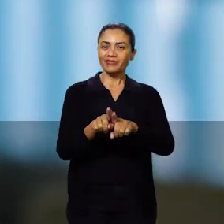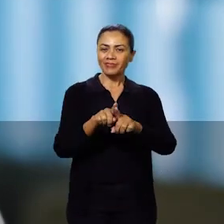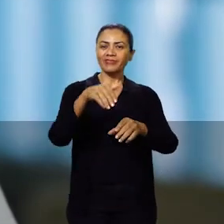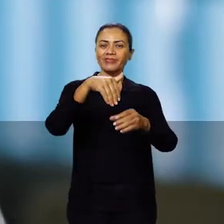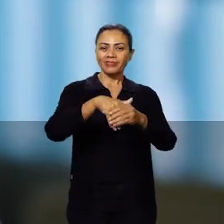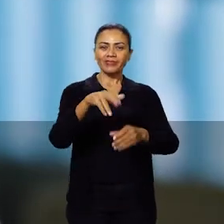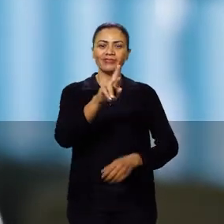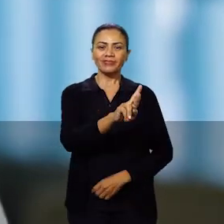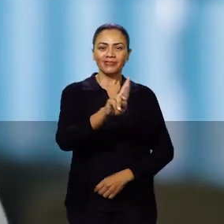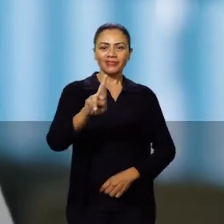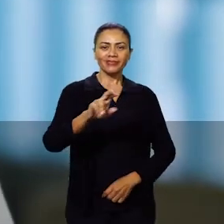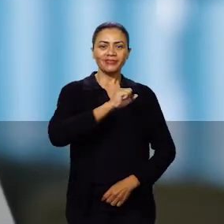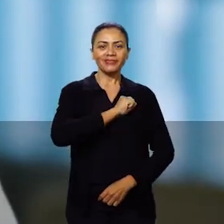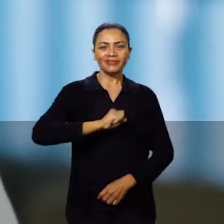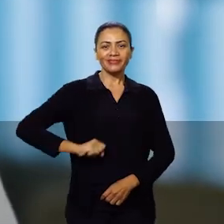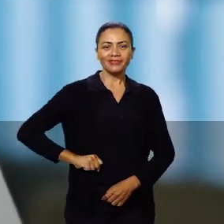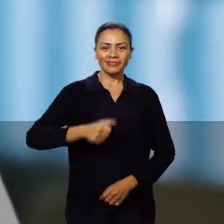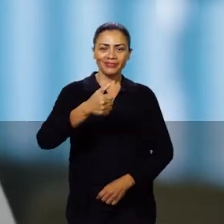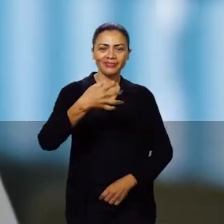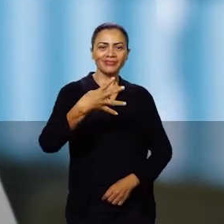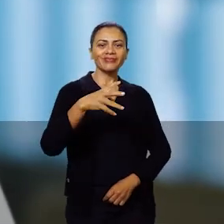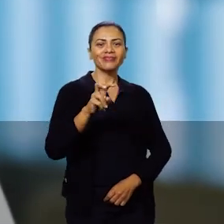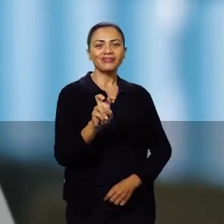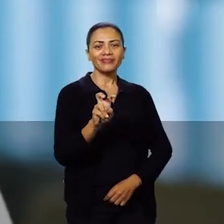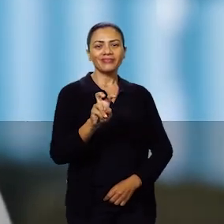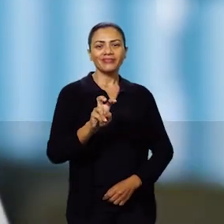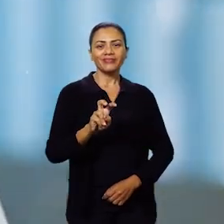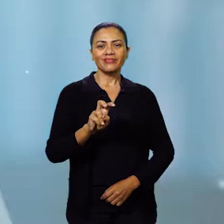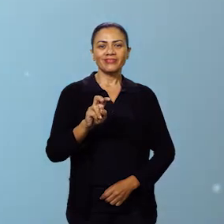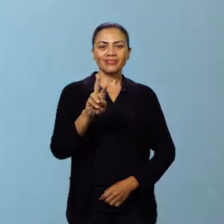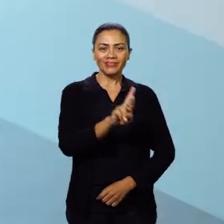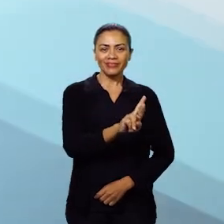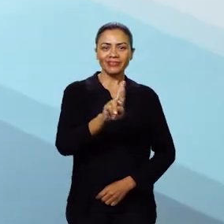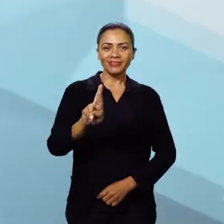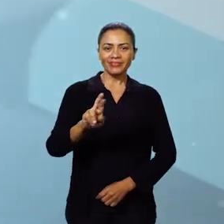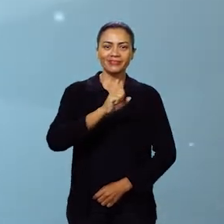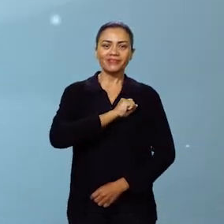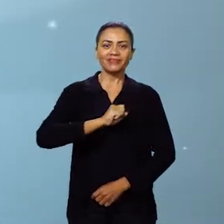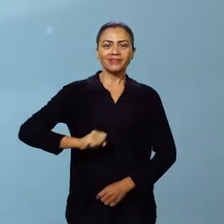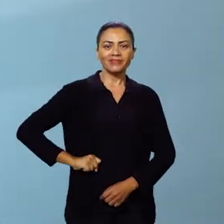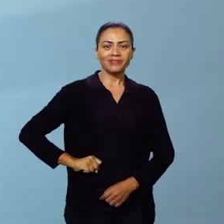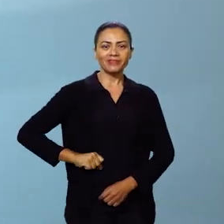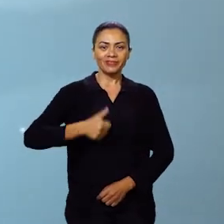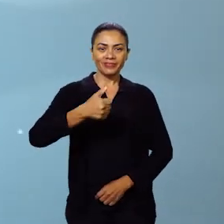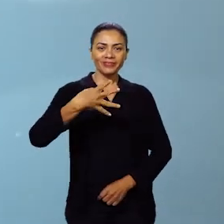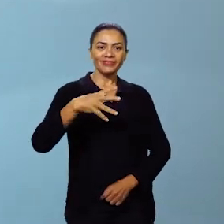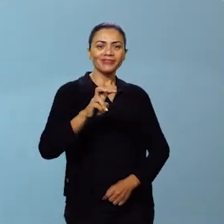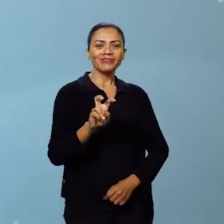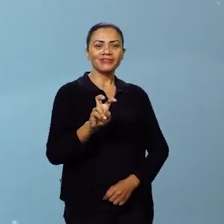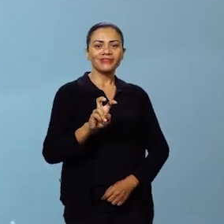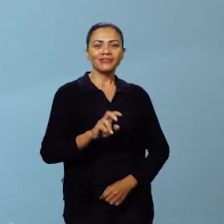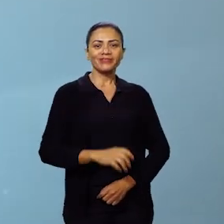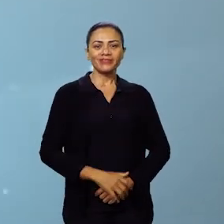também vota Roberto Rocha, senador, 145. Roberto Rocha, senador, 145.